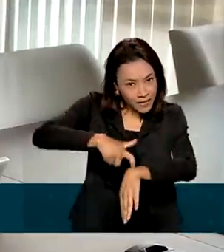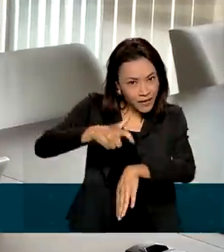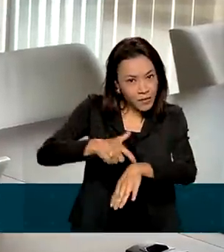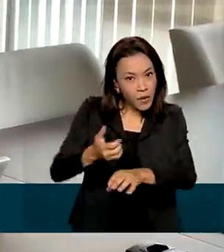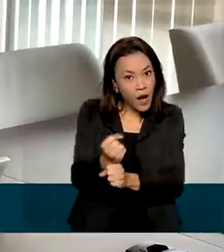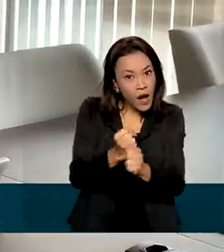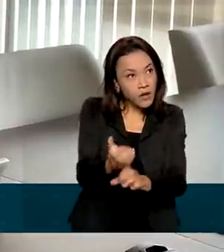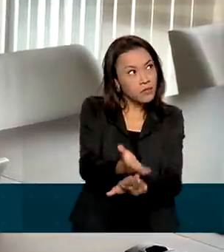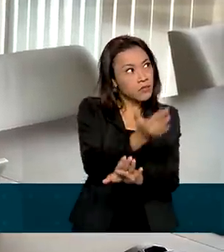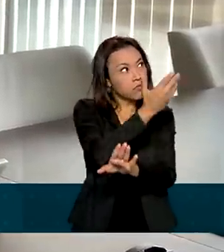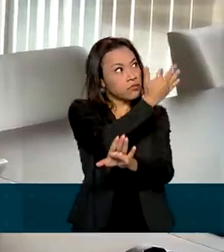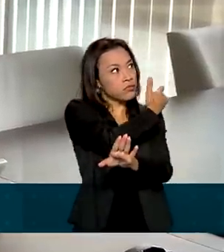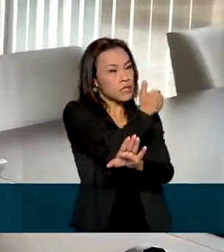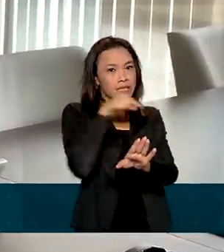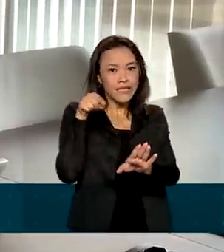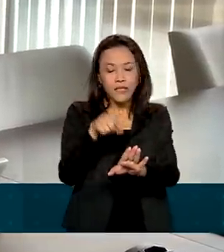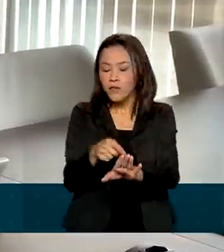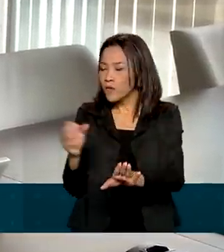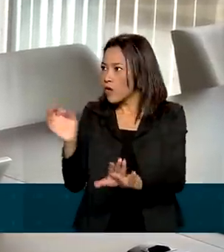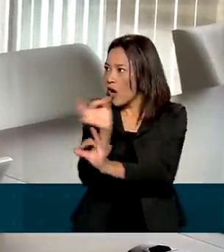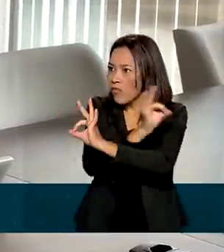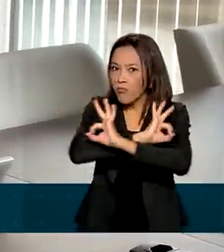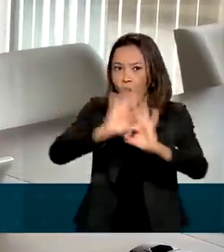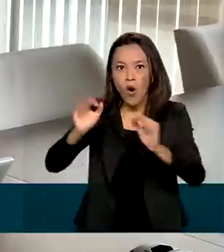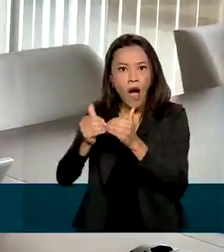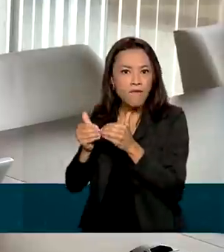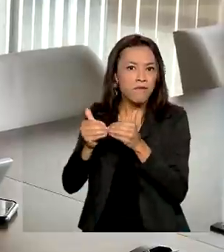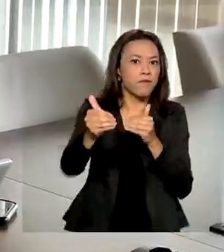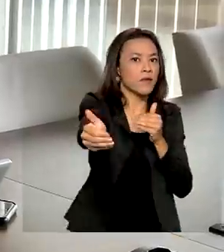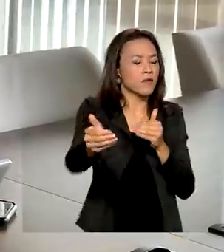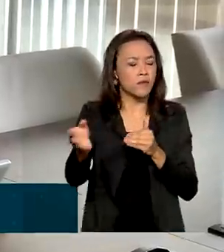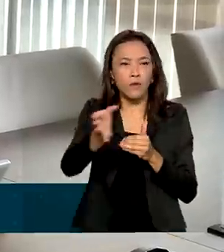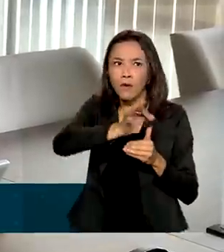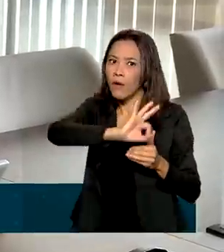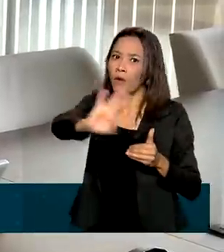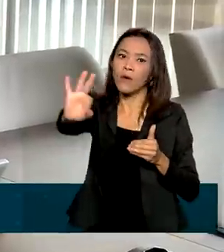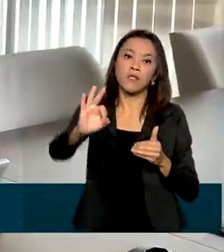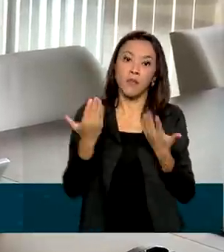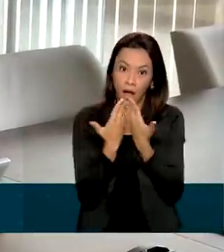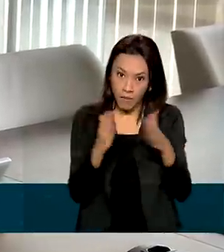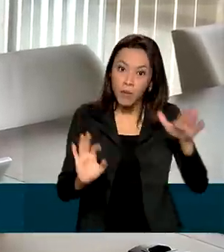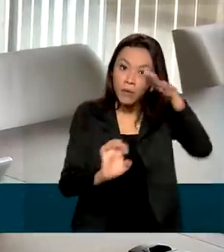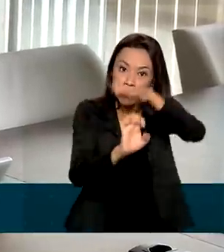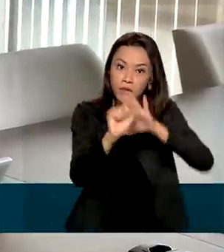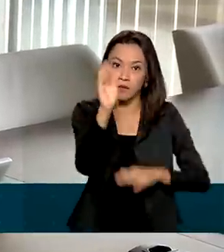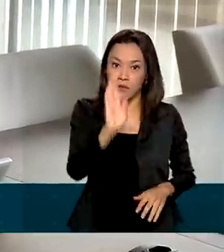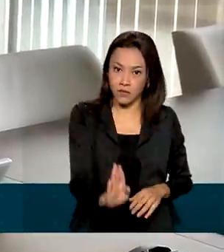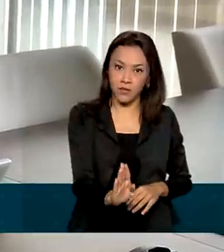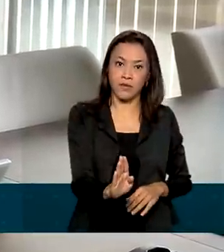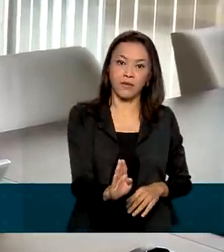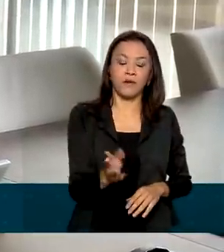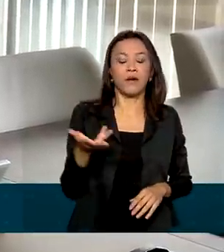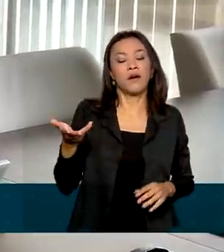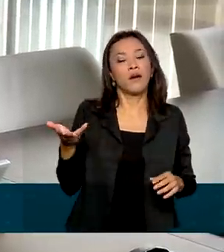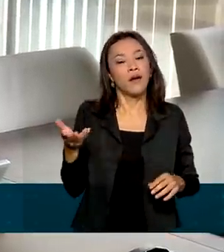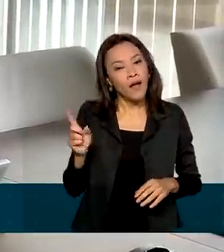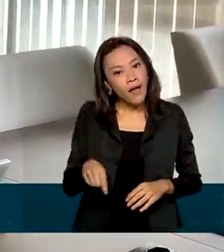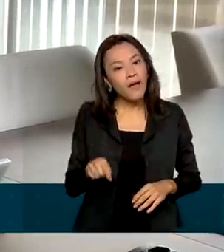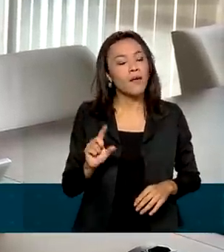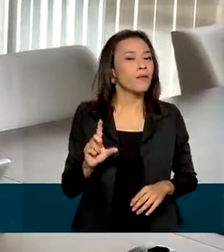foi um avanço extraordinário. Abrir uma empresa hoje no Brasil se tornou um fato